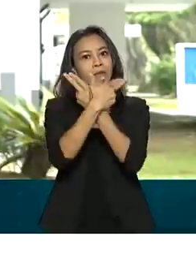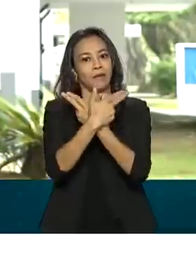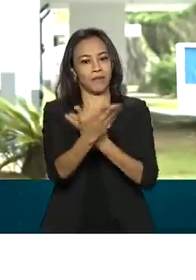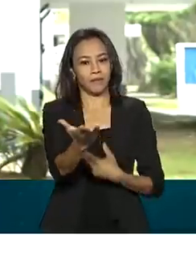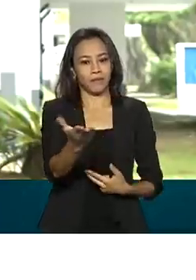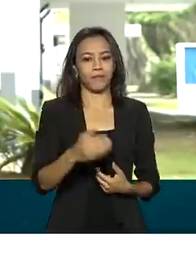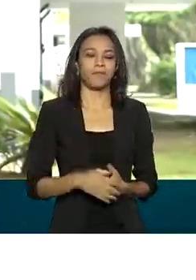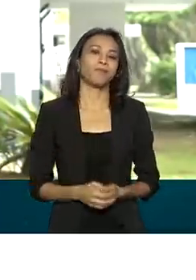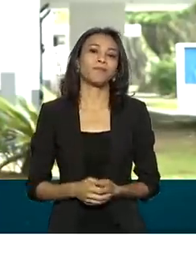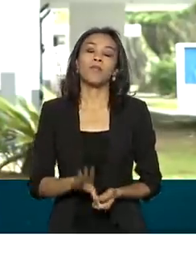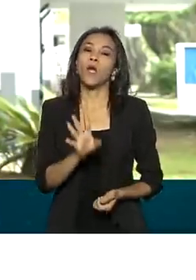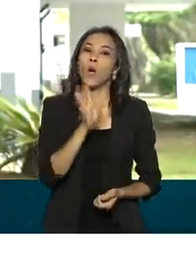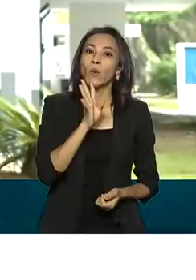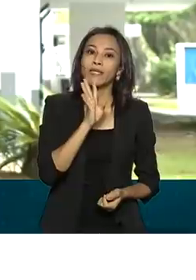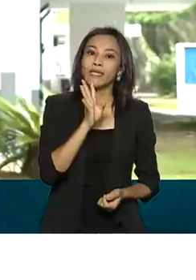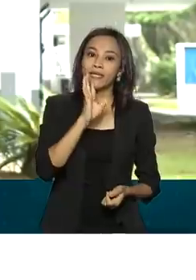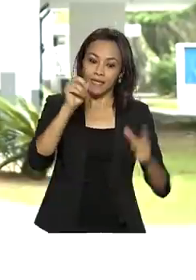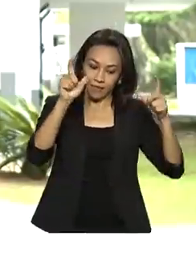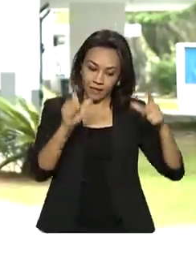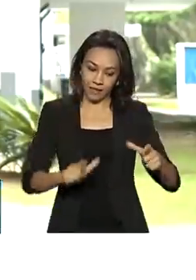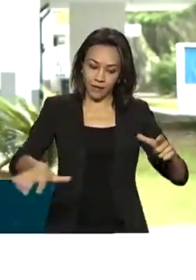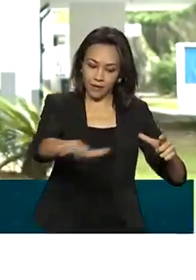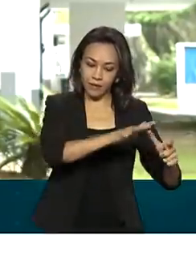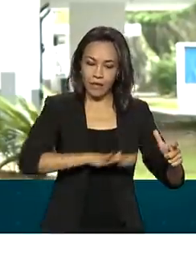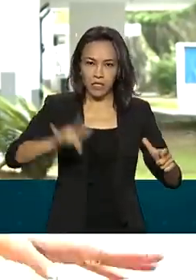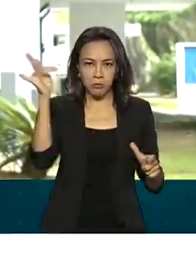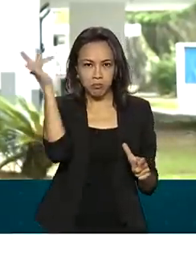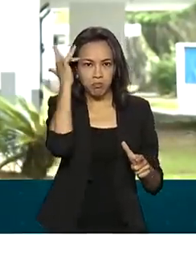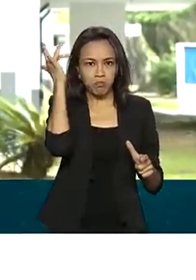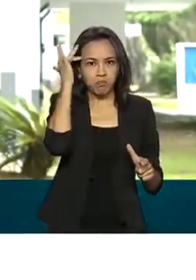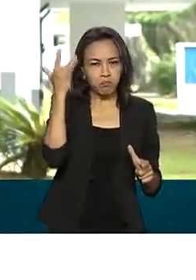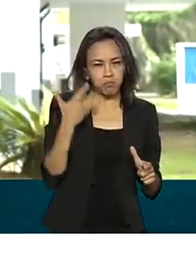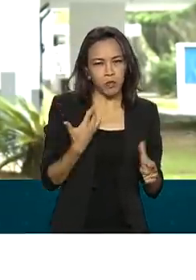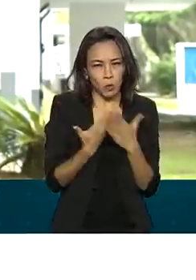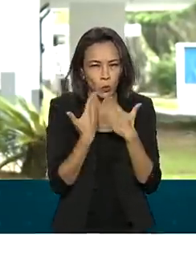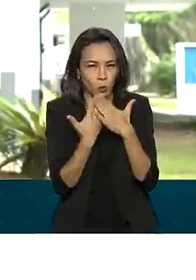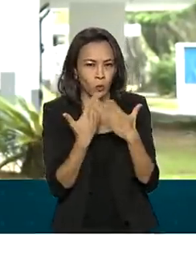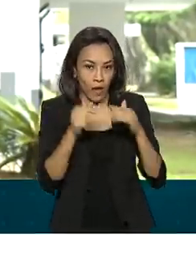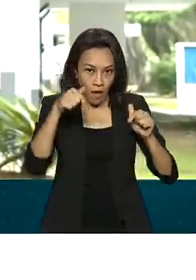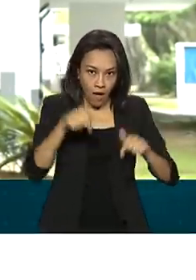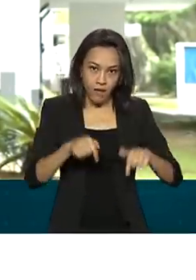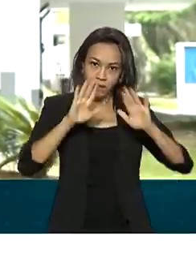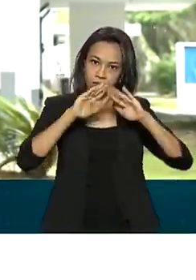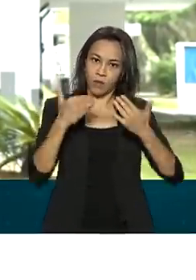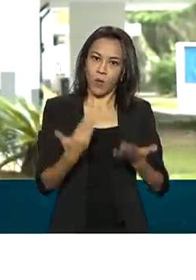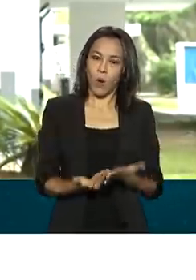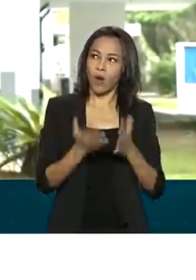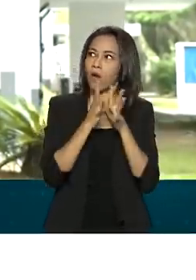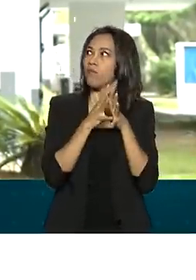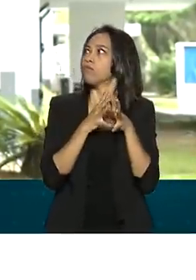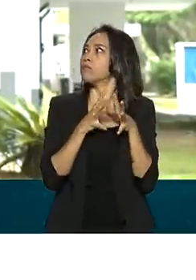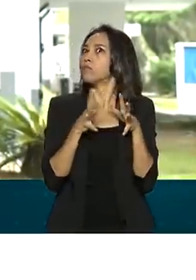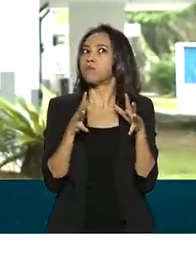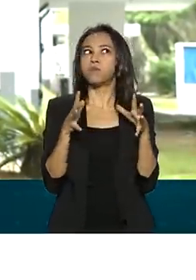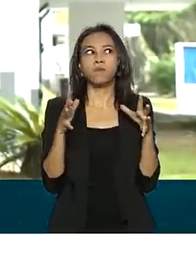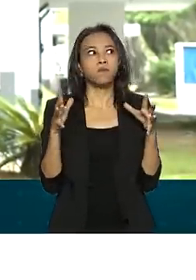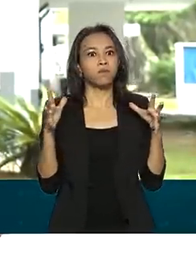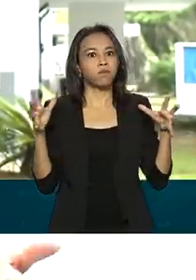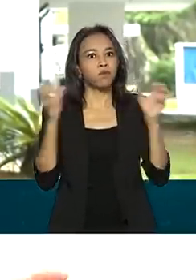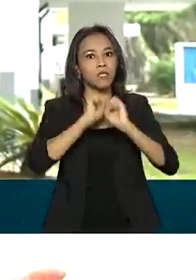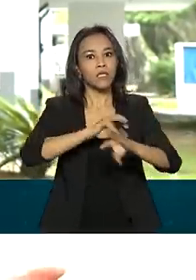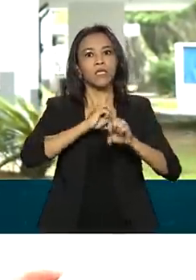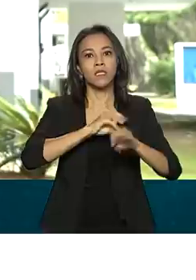Conhecida como berço dos especialistas, essa escola da aeronáutica é o maior complexo de ensino